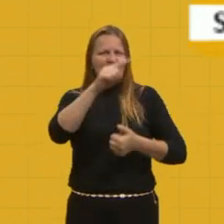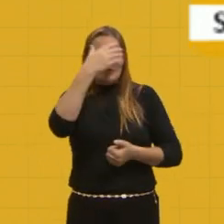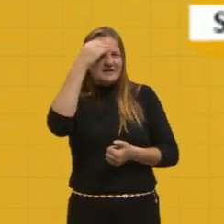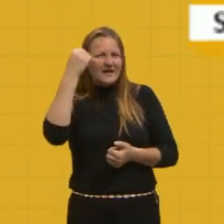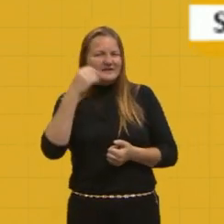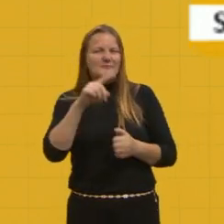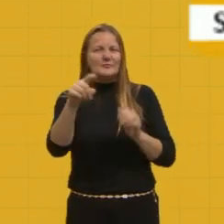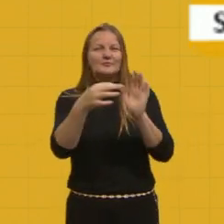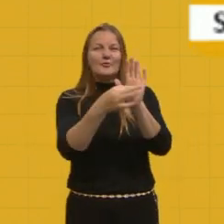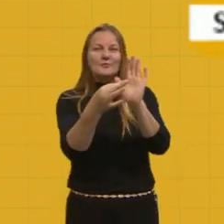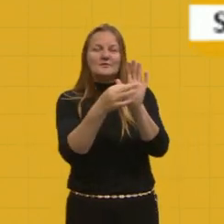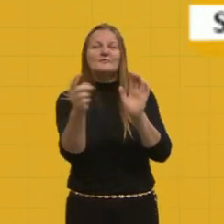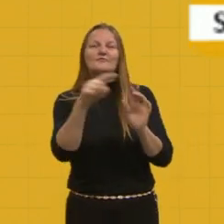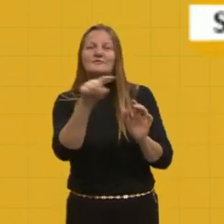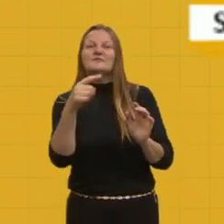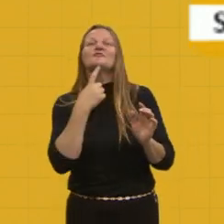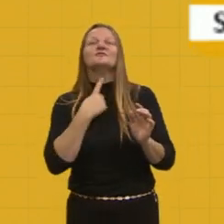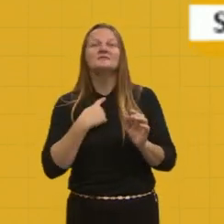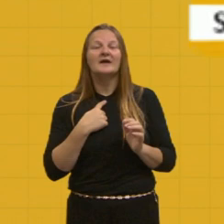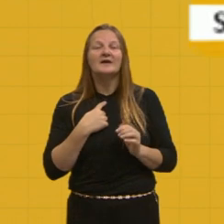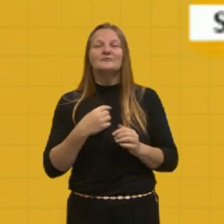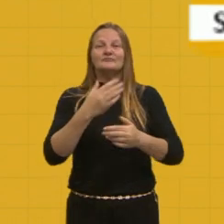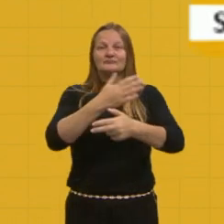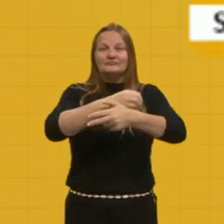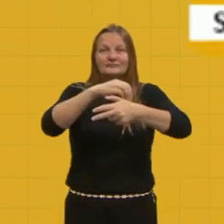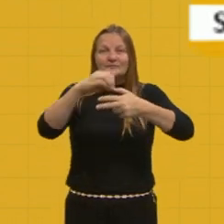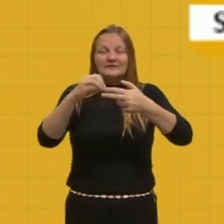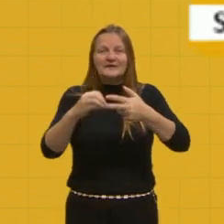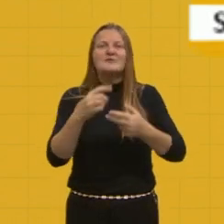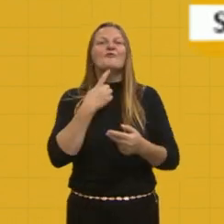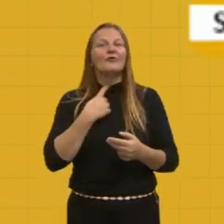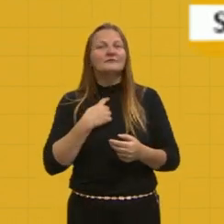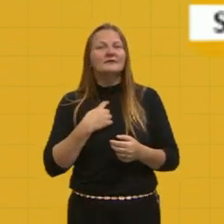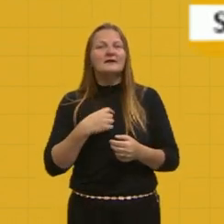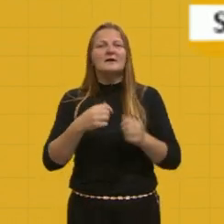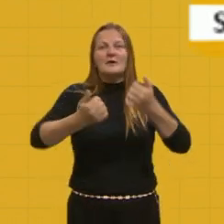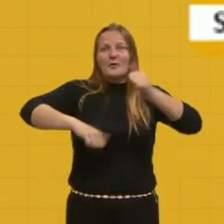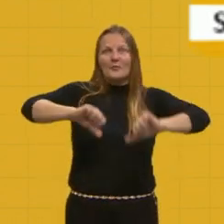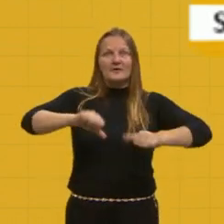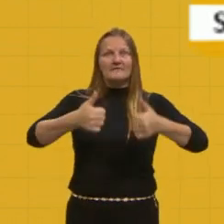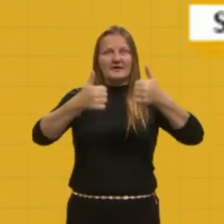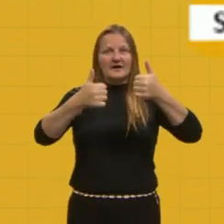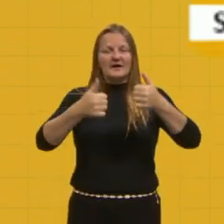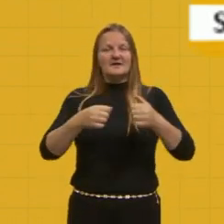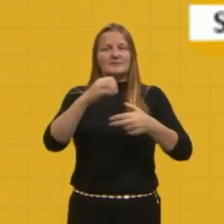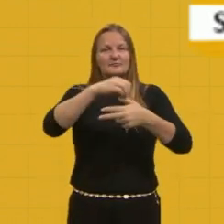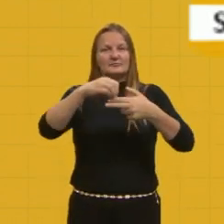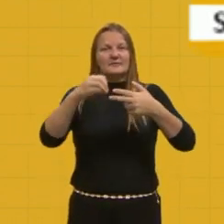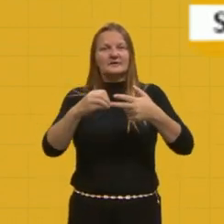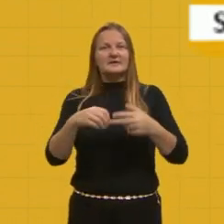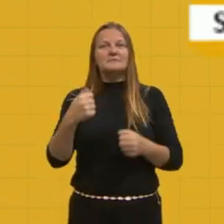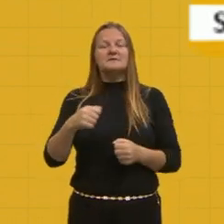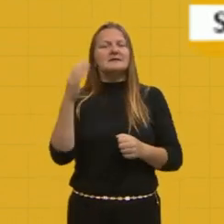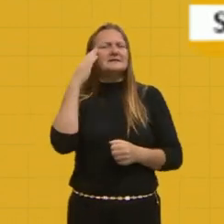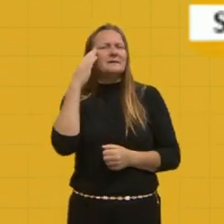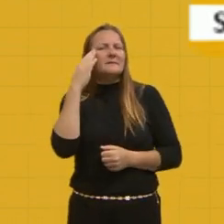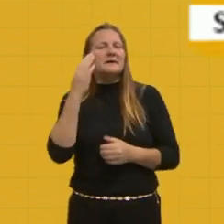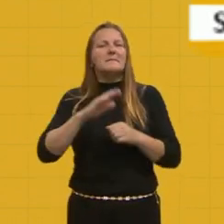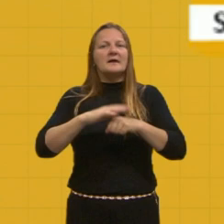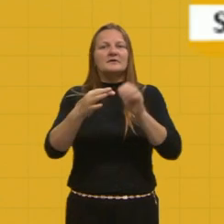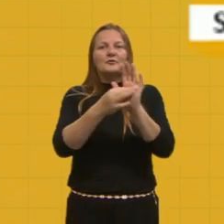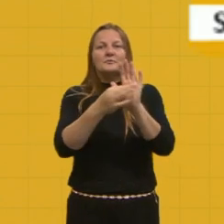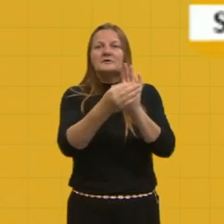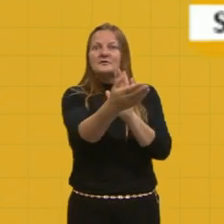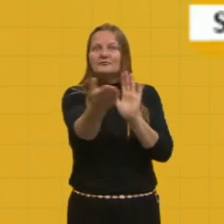se vocês gostaram dos nossos programas, estão gostando, para qualificar o programa pré-ENEM e saber sua opinião